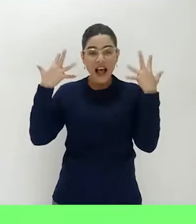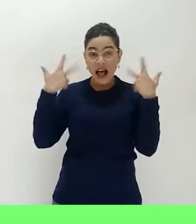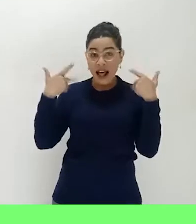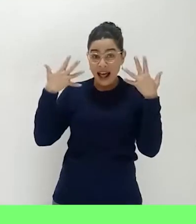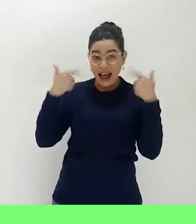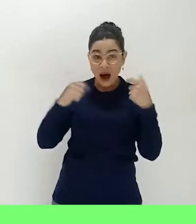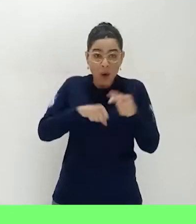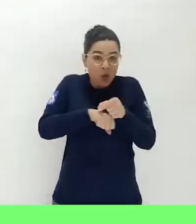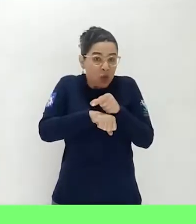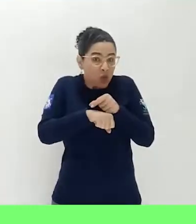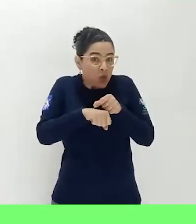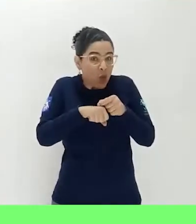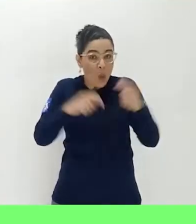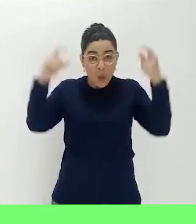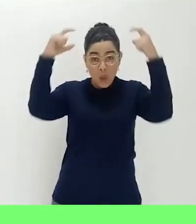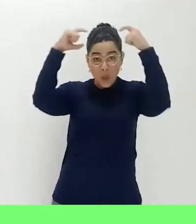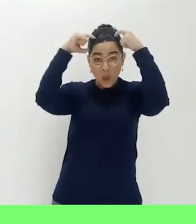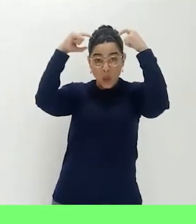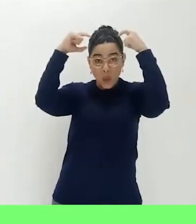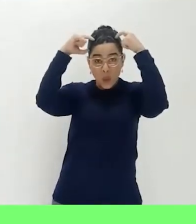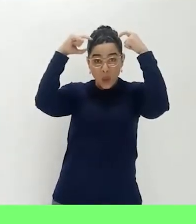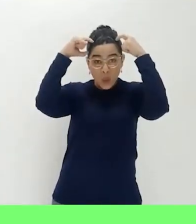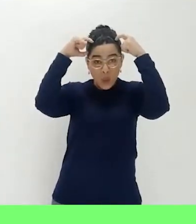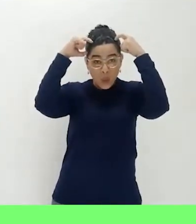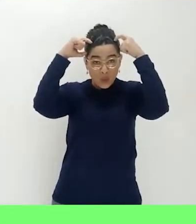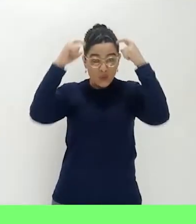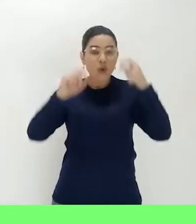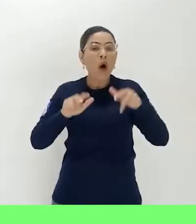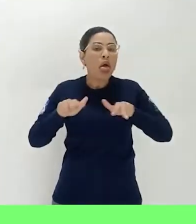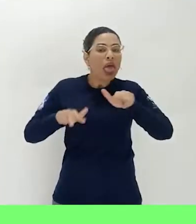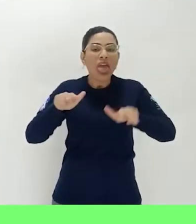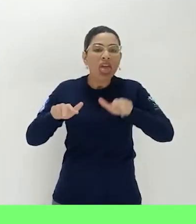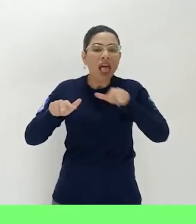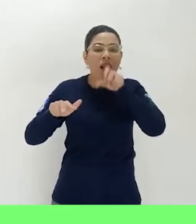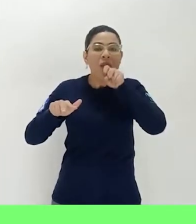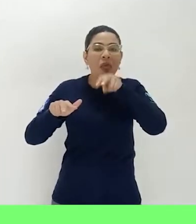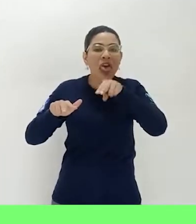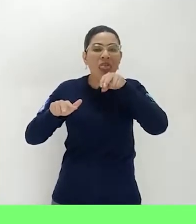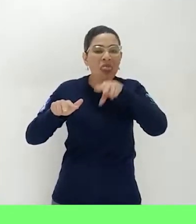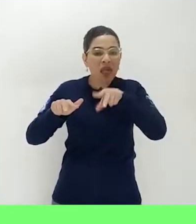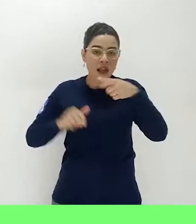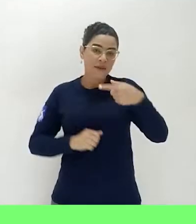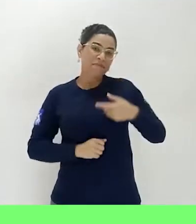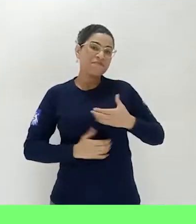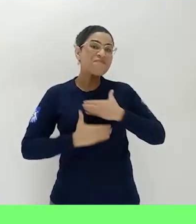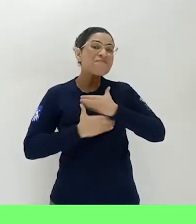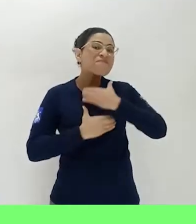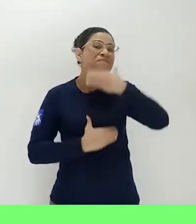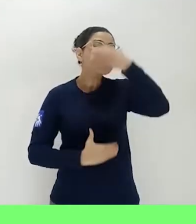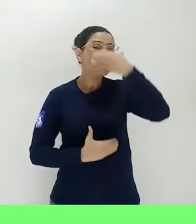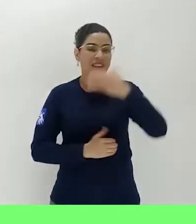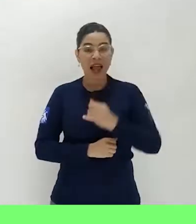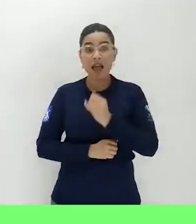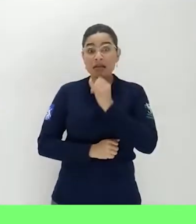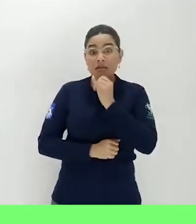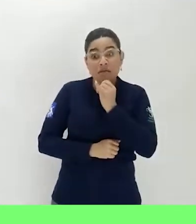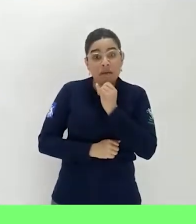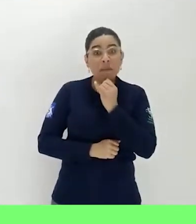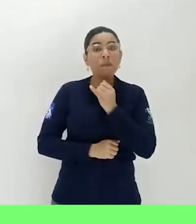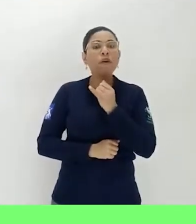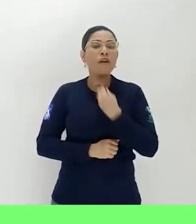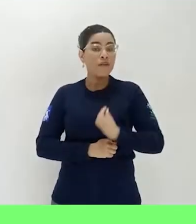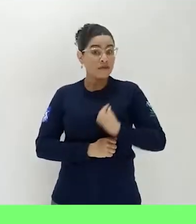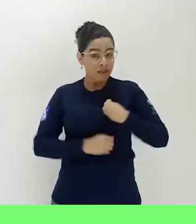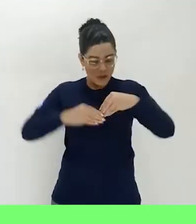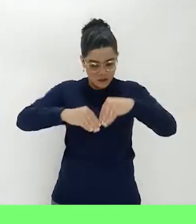formiga, o urso, o lagarto, a girafa são alguns exemplos de animais